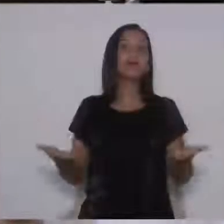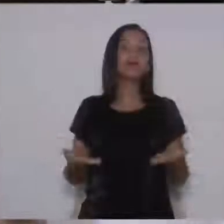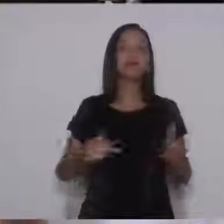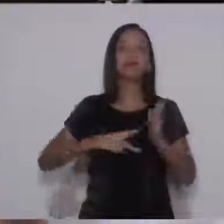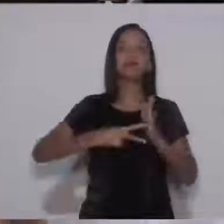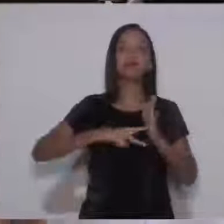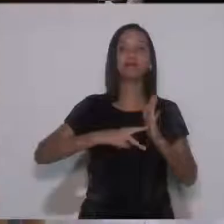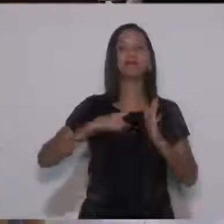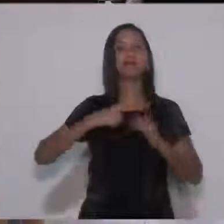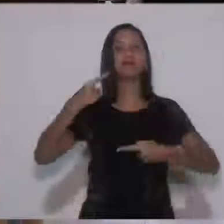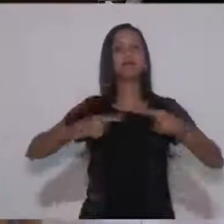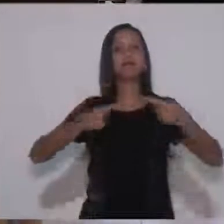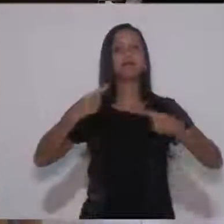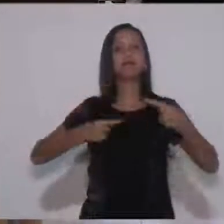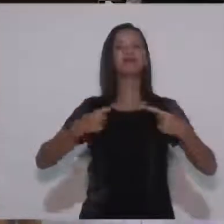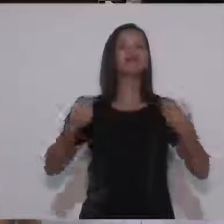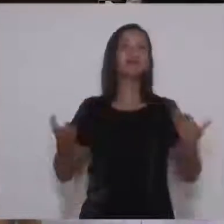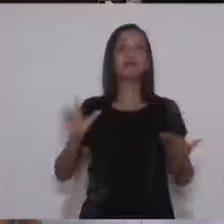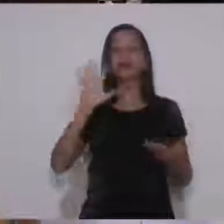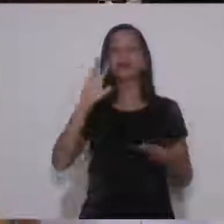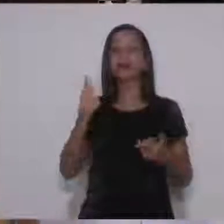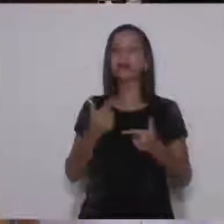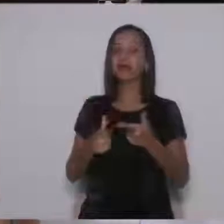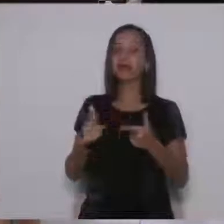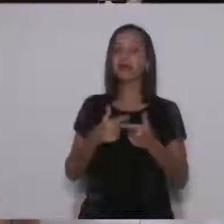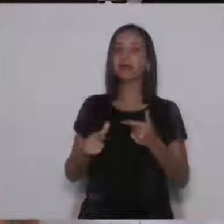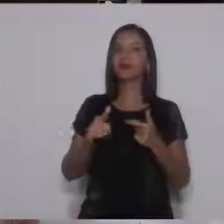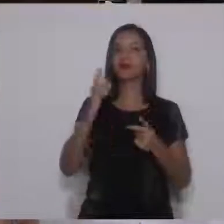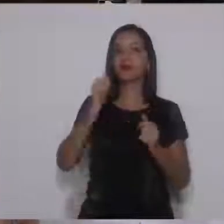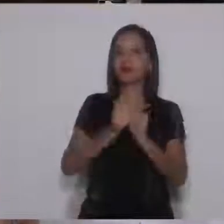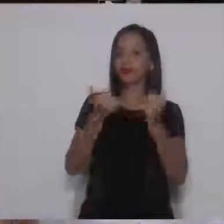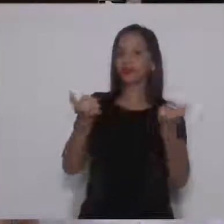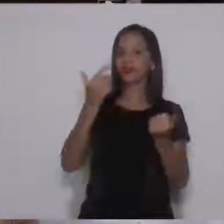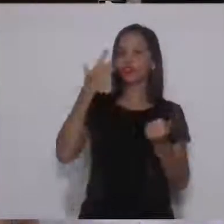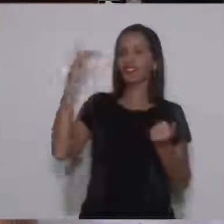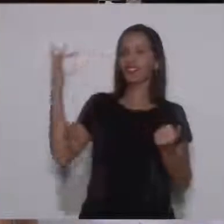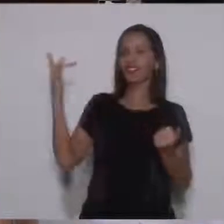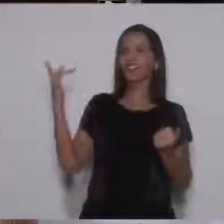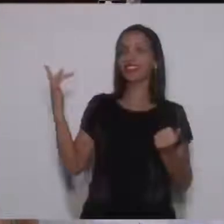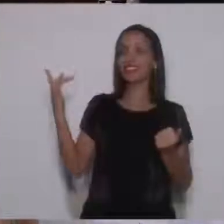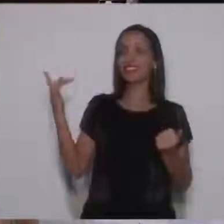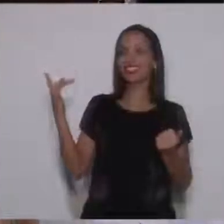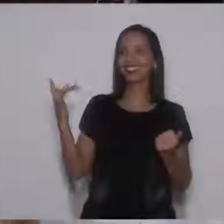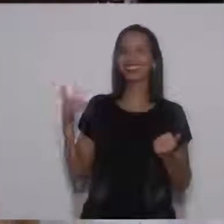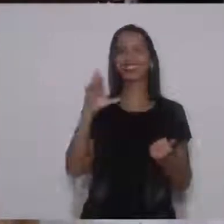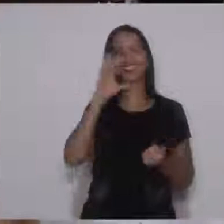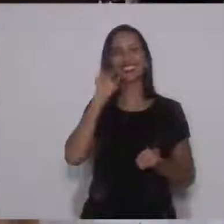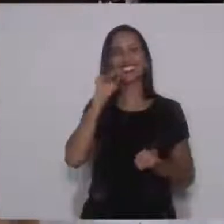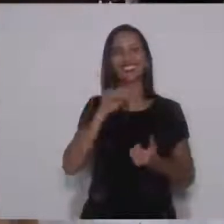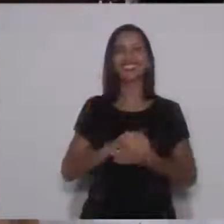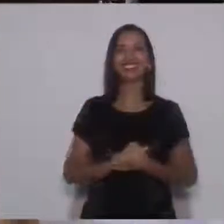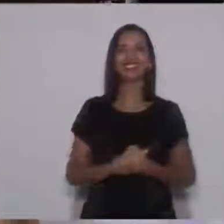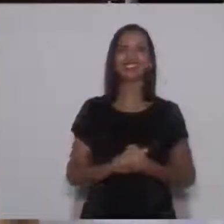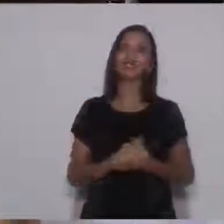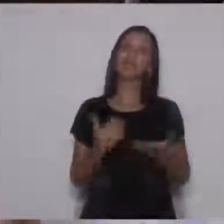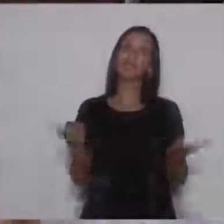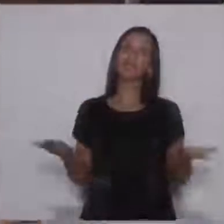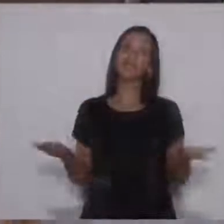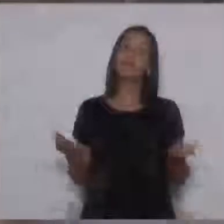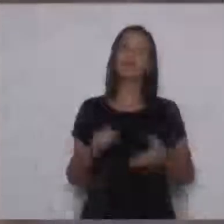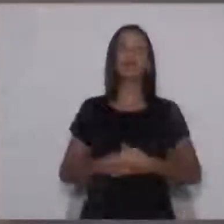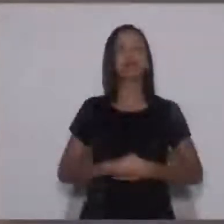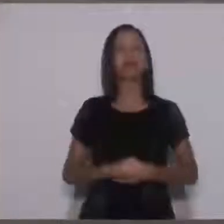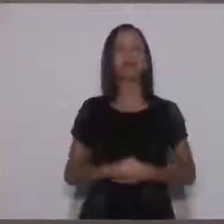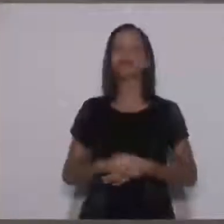sindicato tinha que estar discutindo isso daí sim para resolver o pão de ouro, para voltar para os funcionários. Verdade,